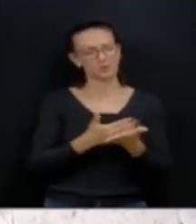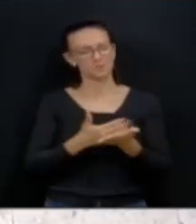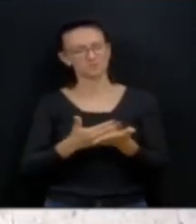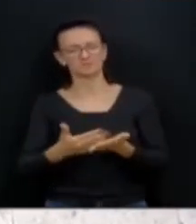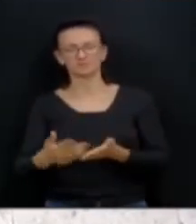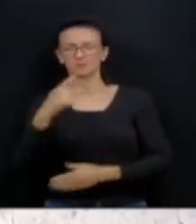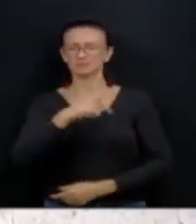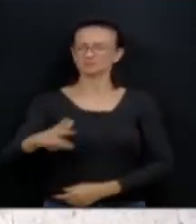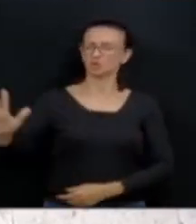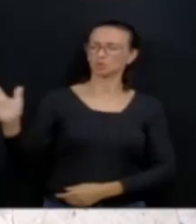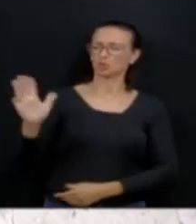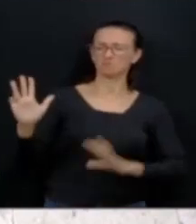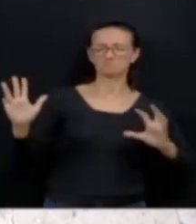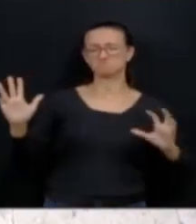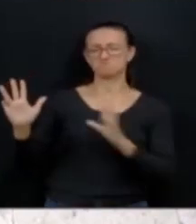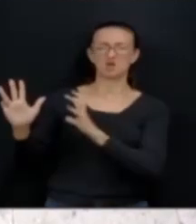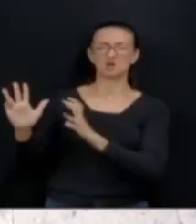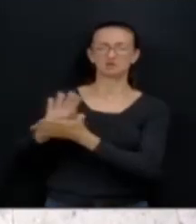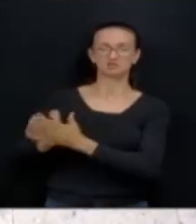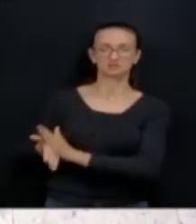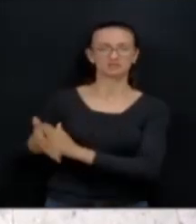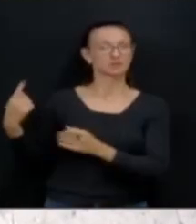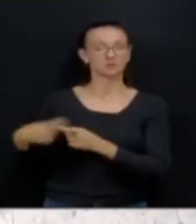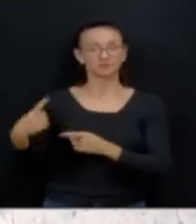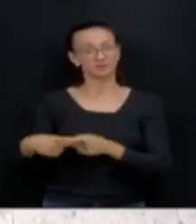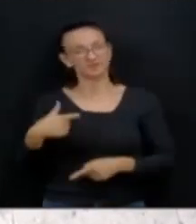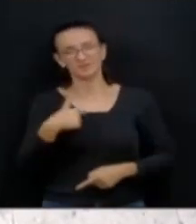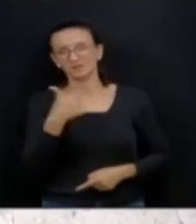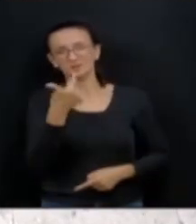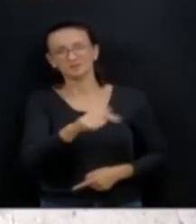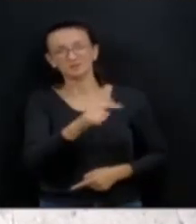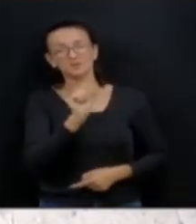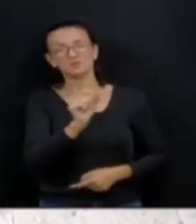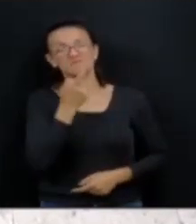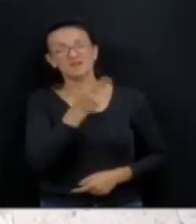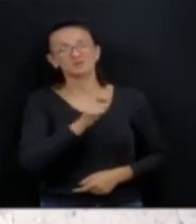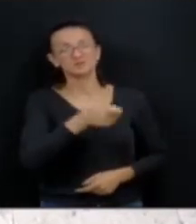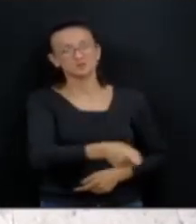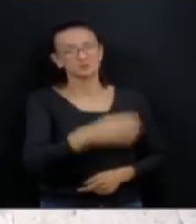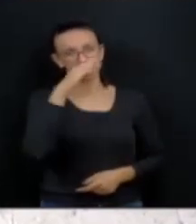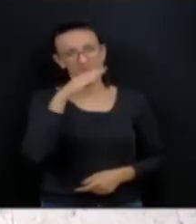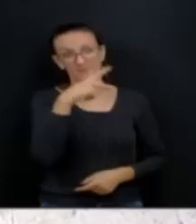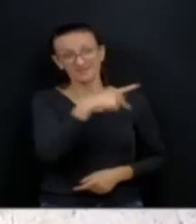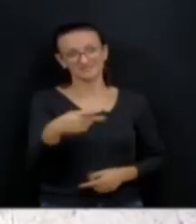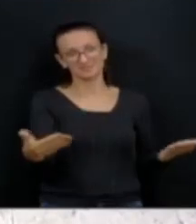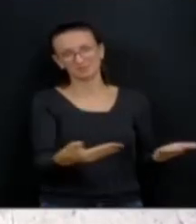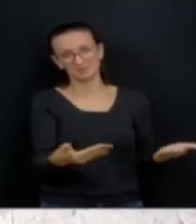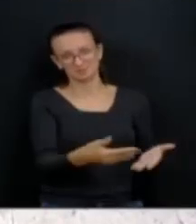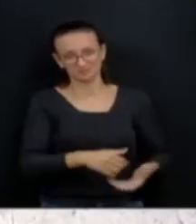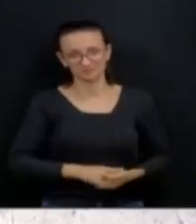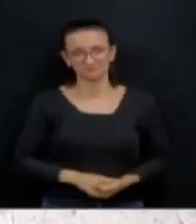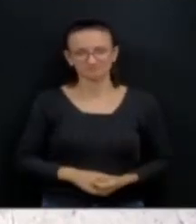porque eu não tenho muito o que falar do meu atual presidente. É uma missiva que se impera aqui para